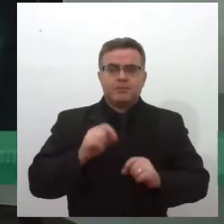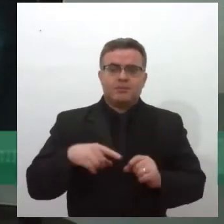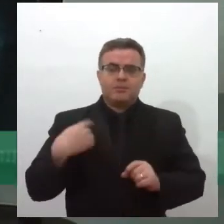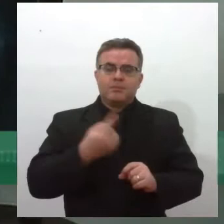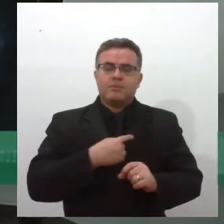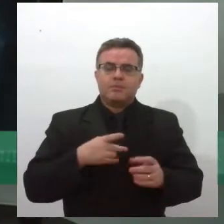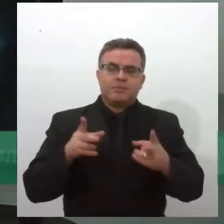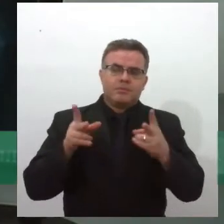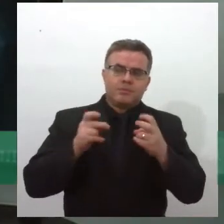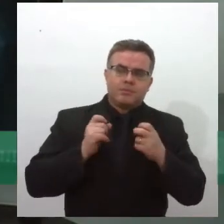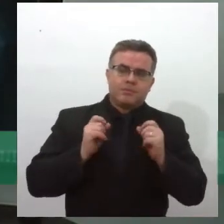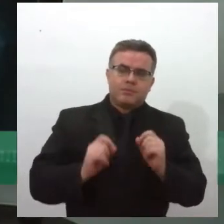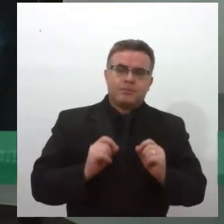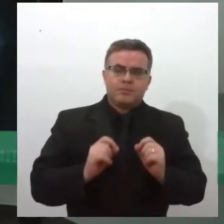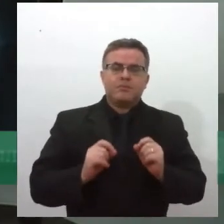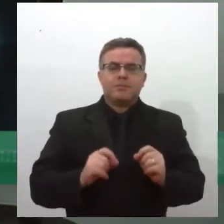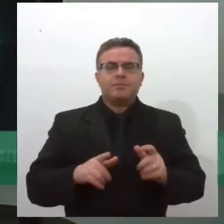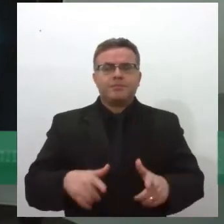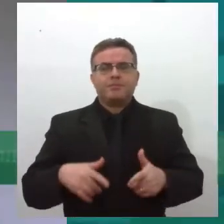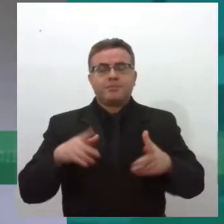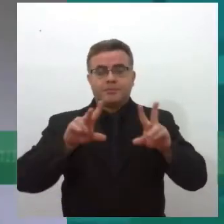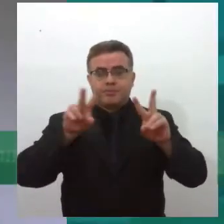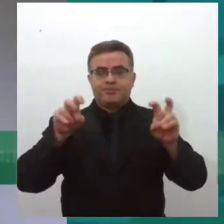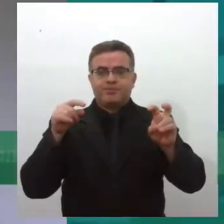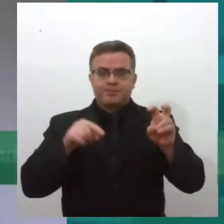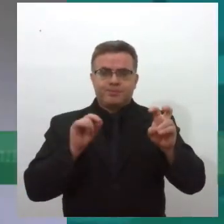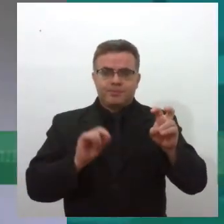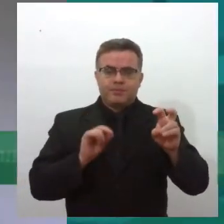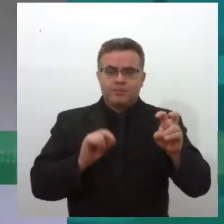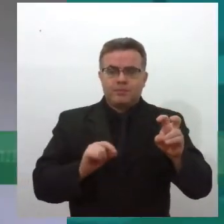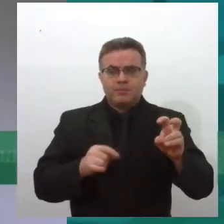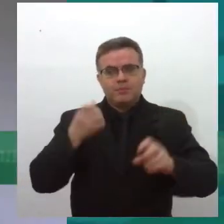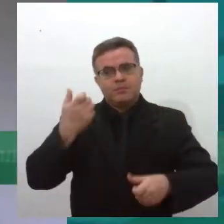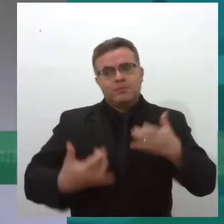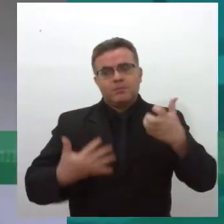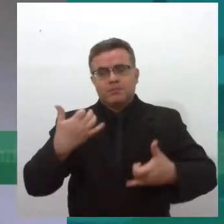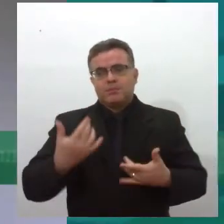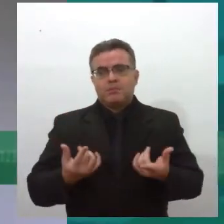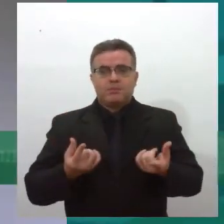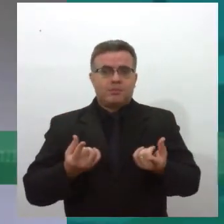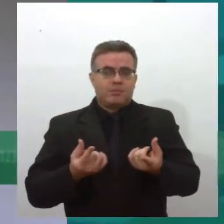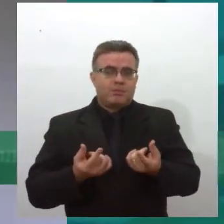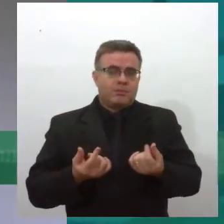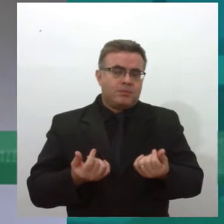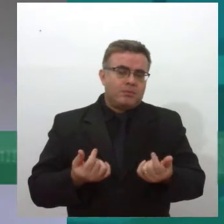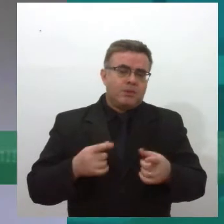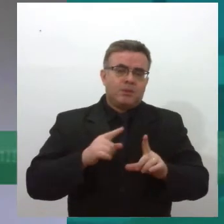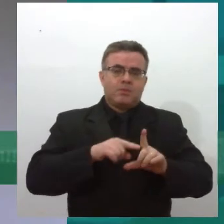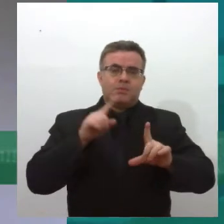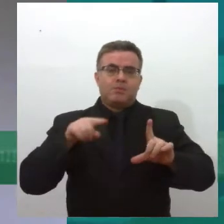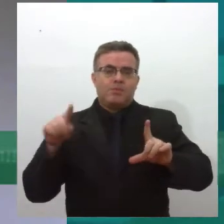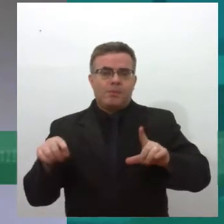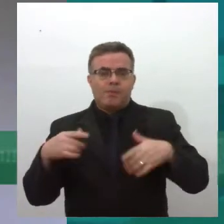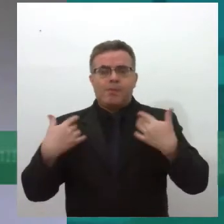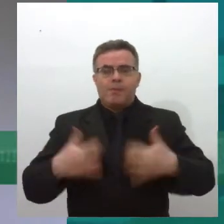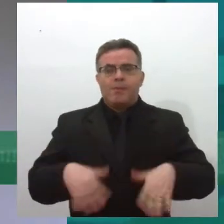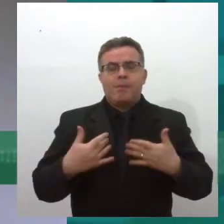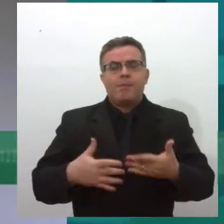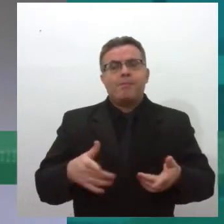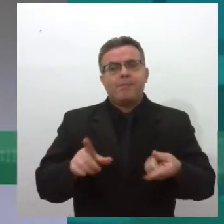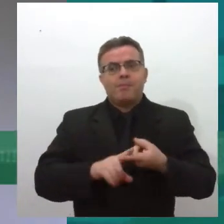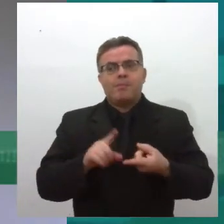fala desse tipo de assunto, a gente sempre fala em estatísticas, né? Então, por exemplo, a gente até cita